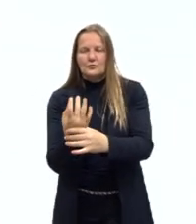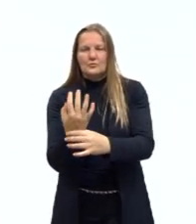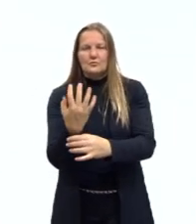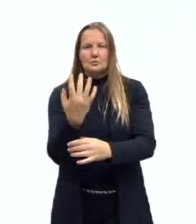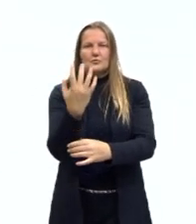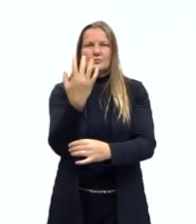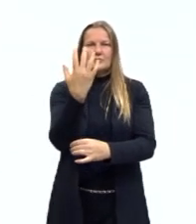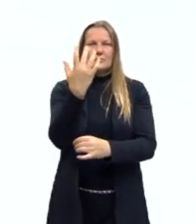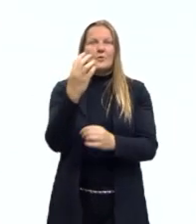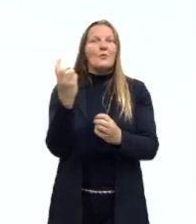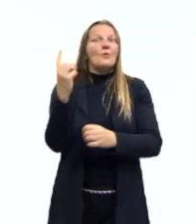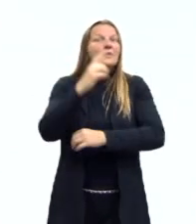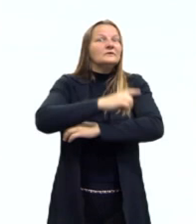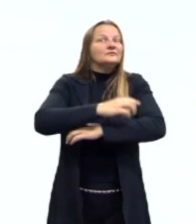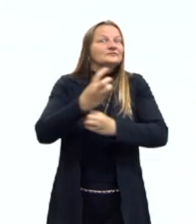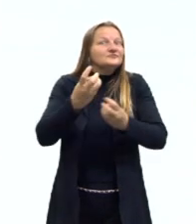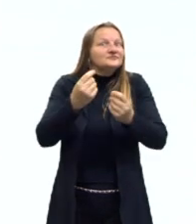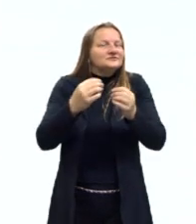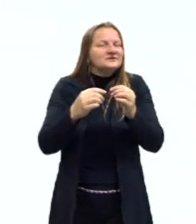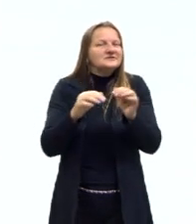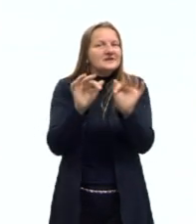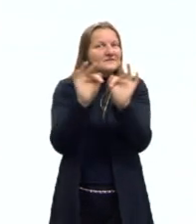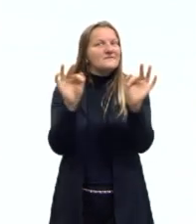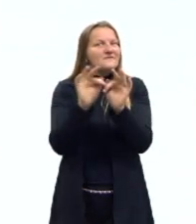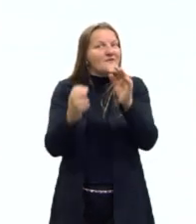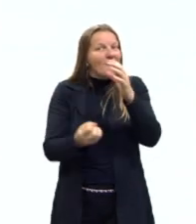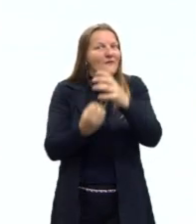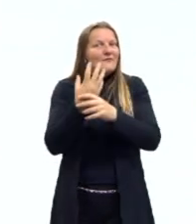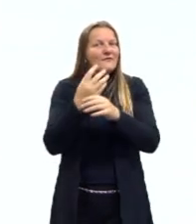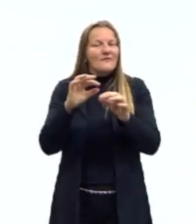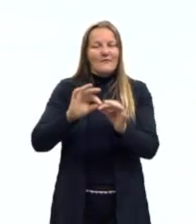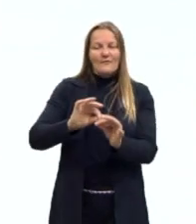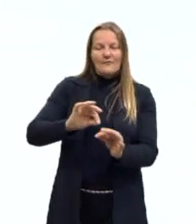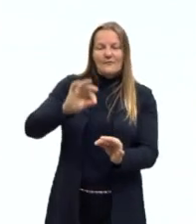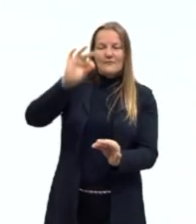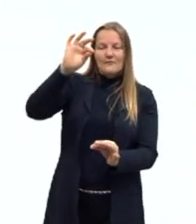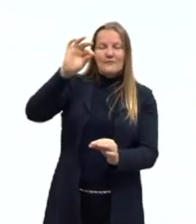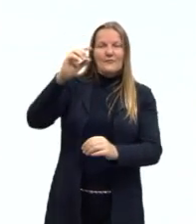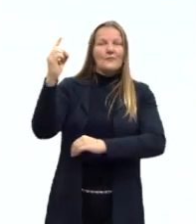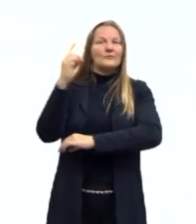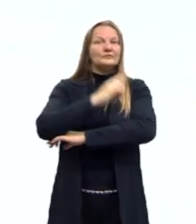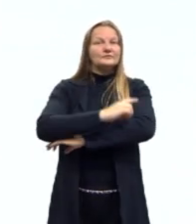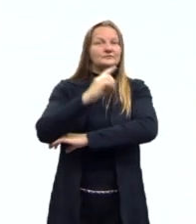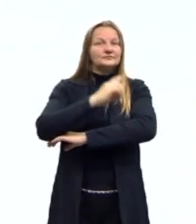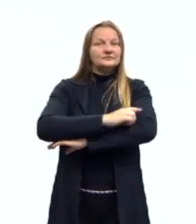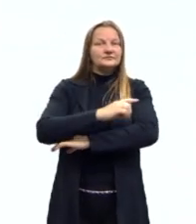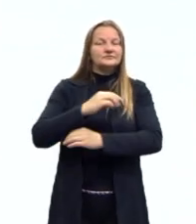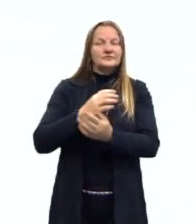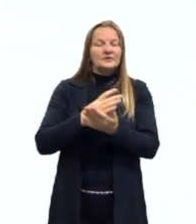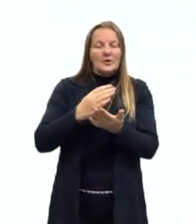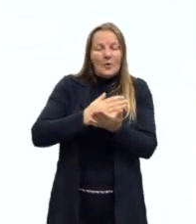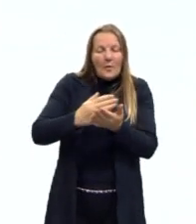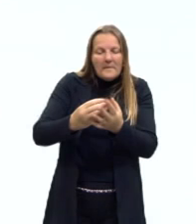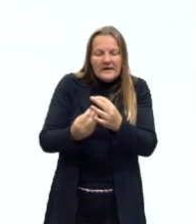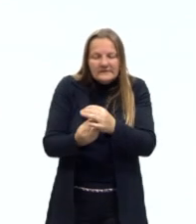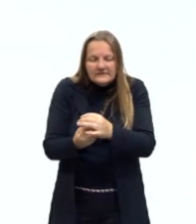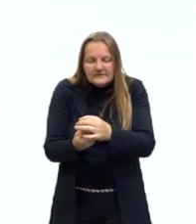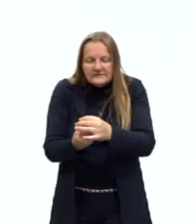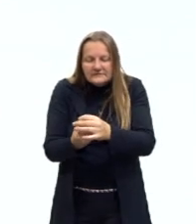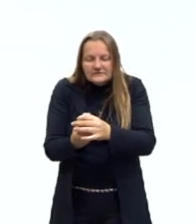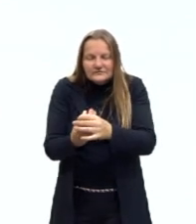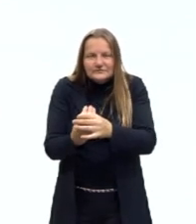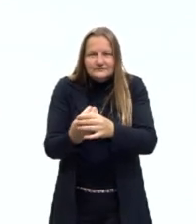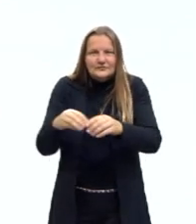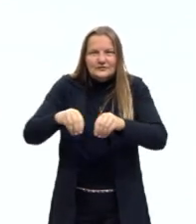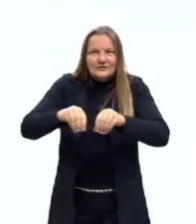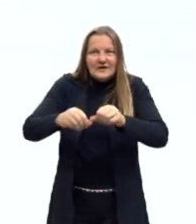e deduziu uma fórmula que calcula a altura em função do tempo a partir do momento em que a planta brota